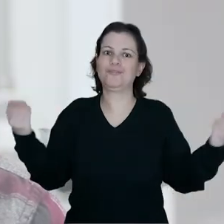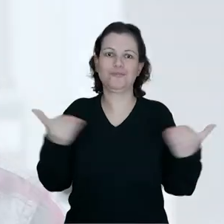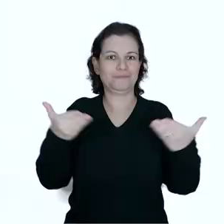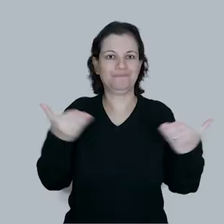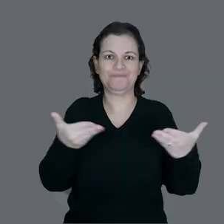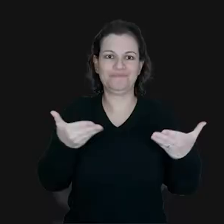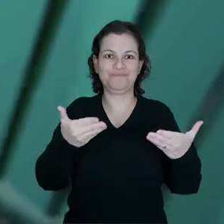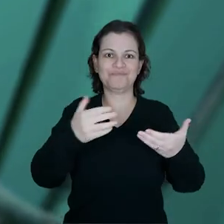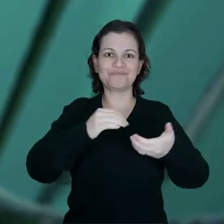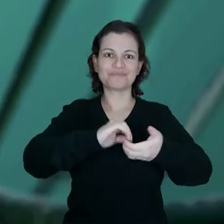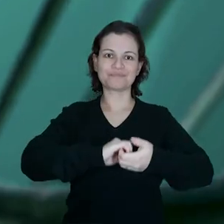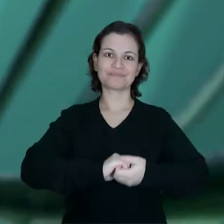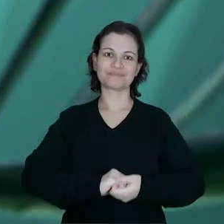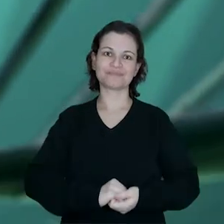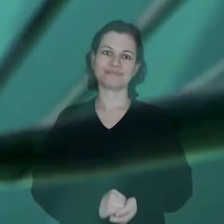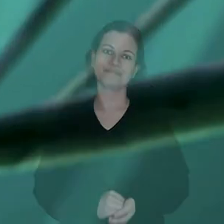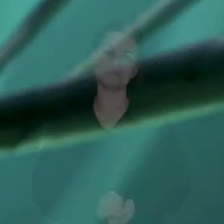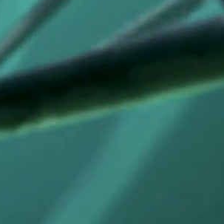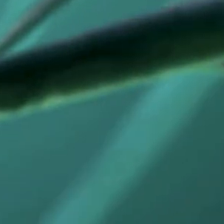momento como esse.